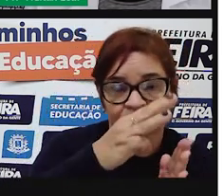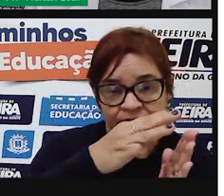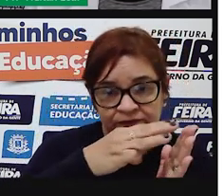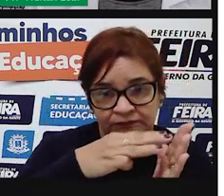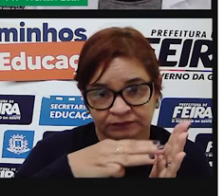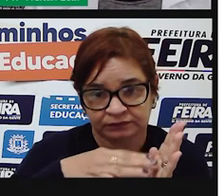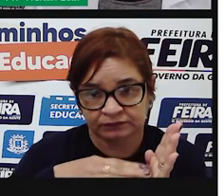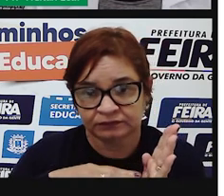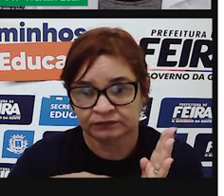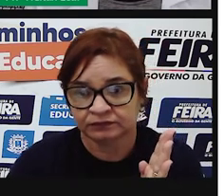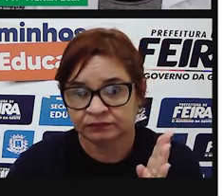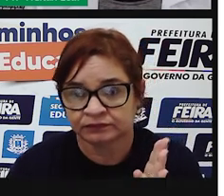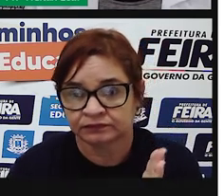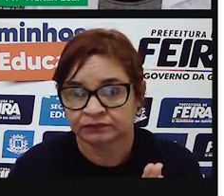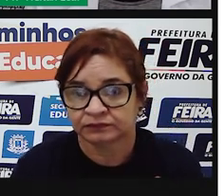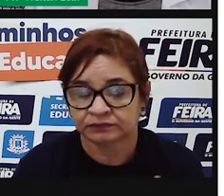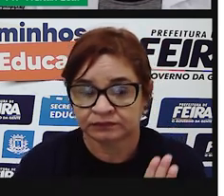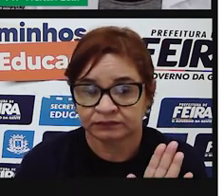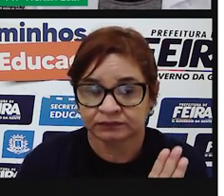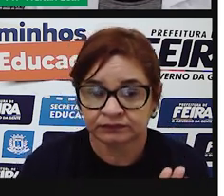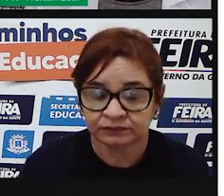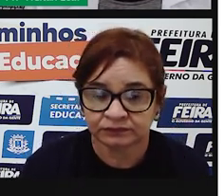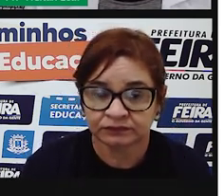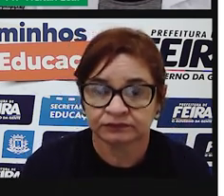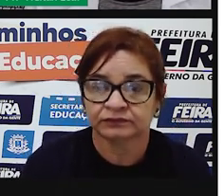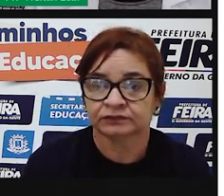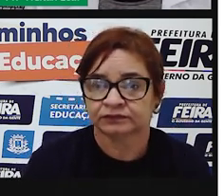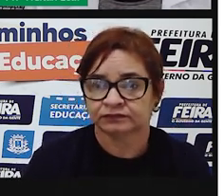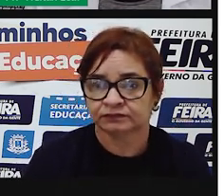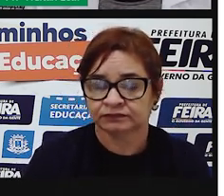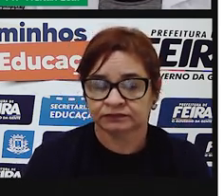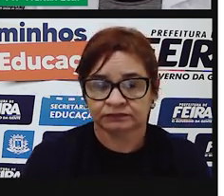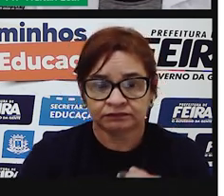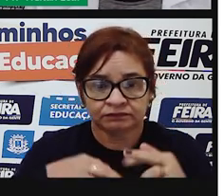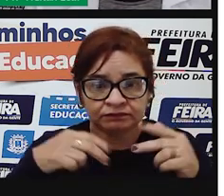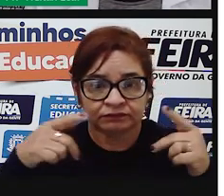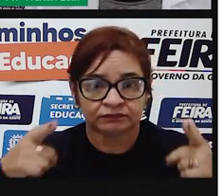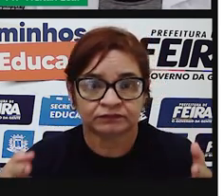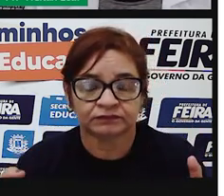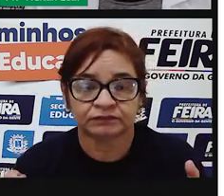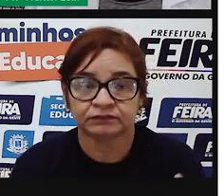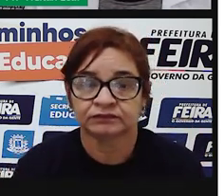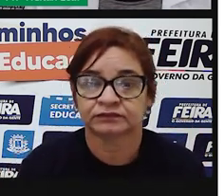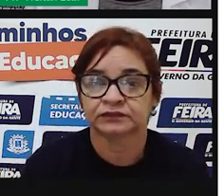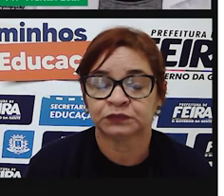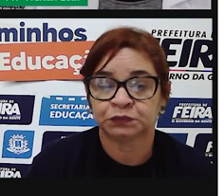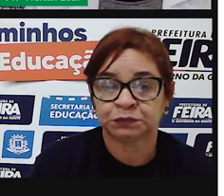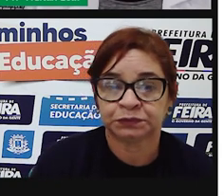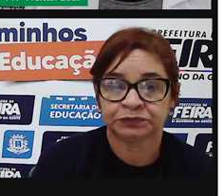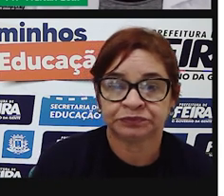memorandos, de objetos, de